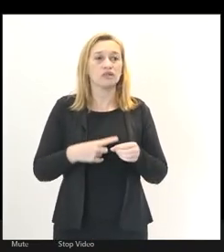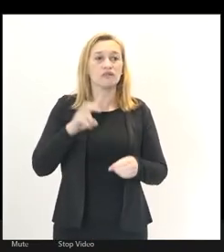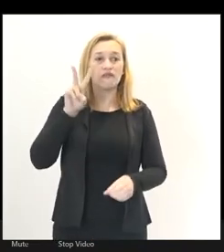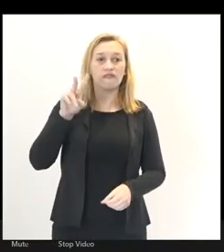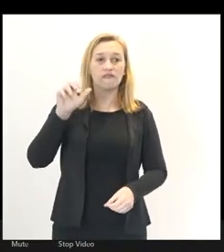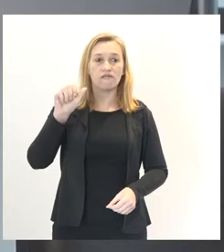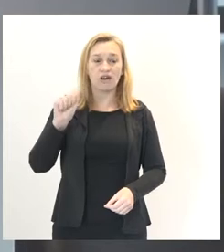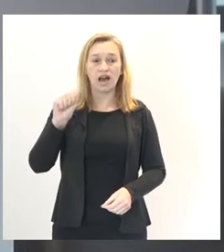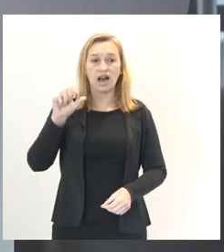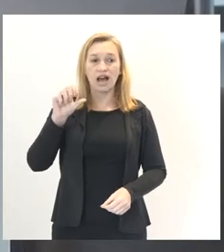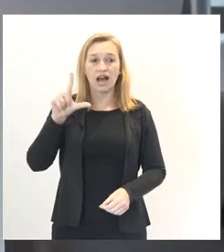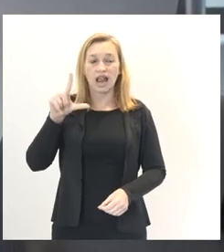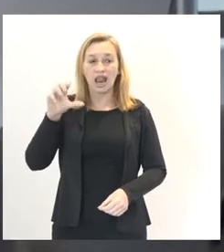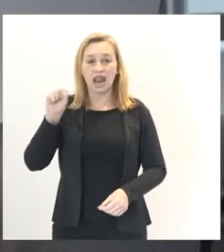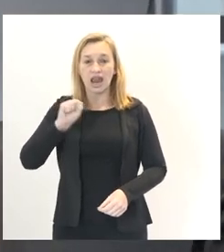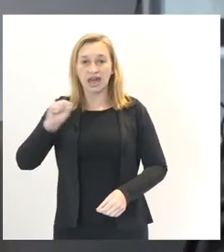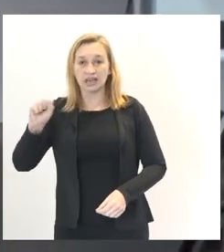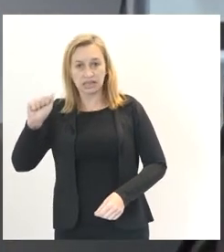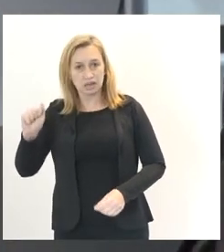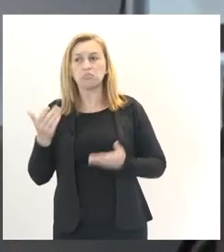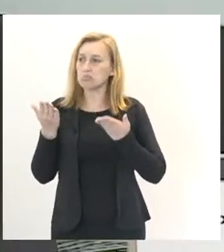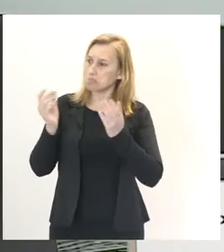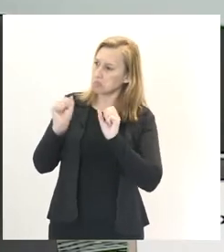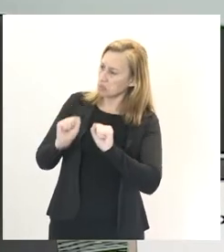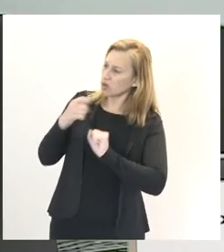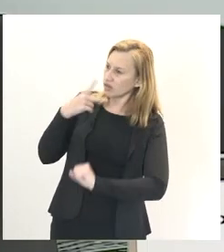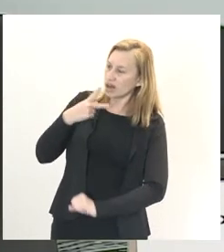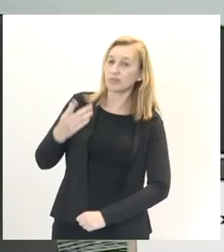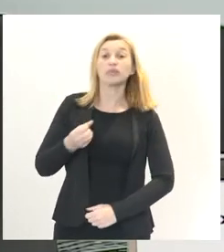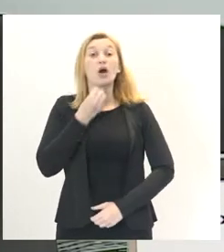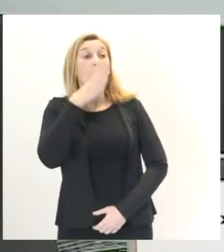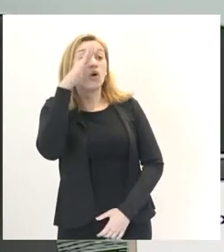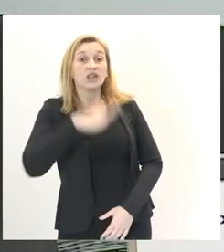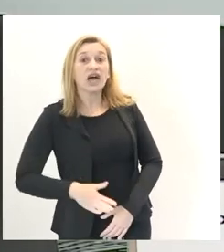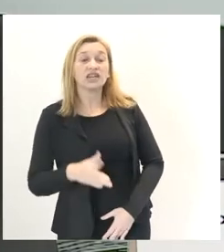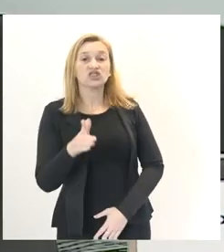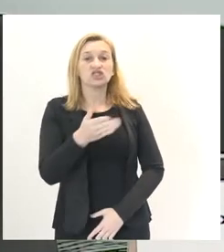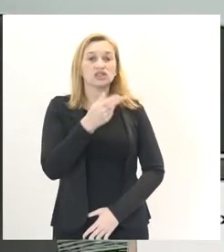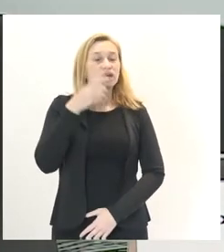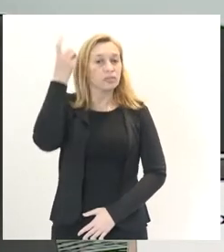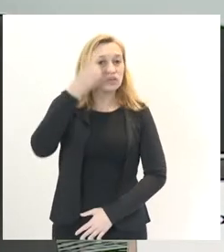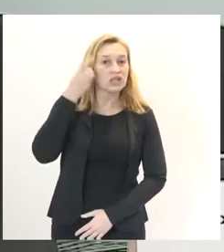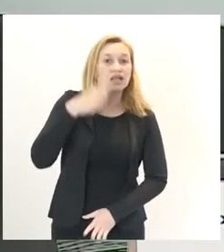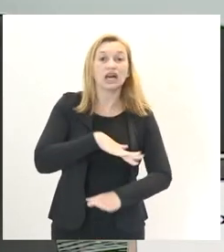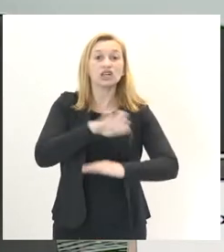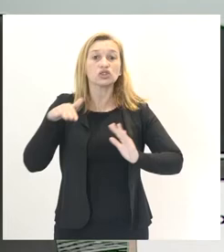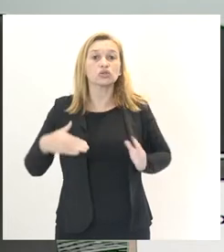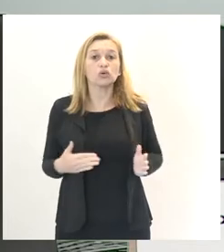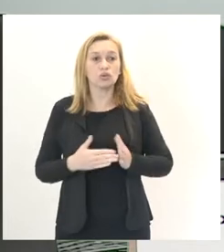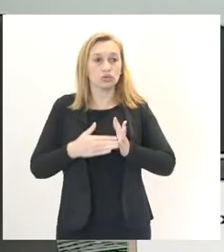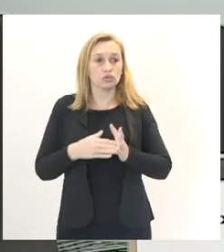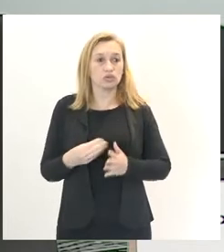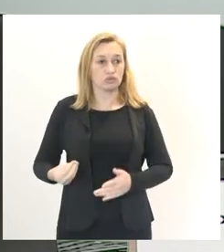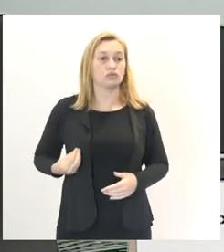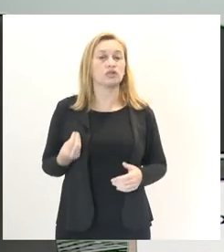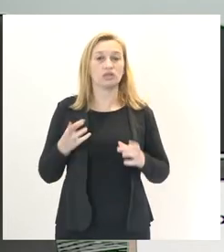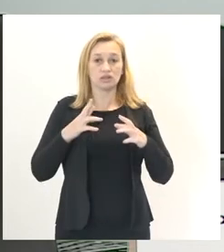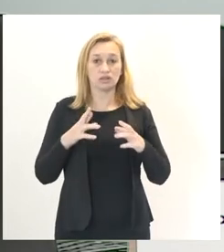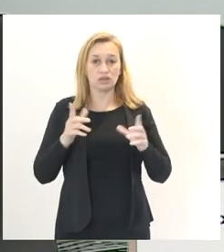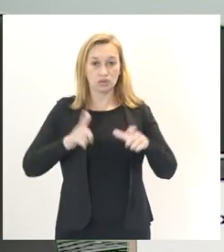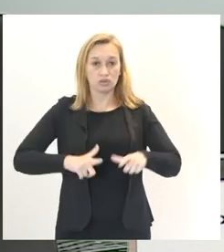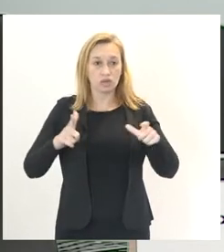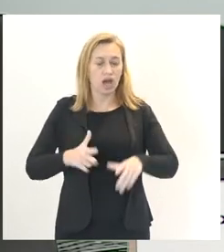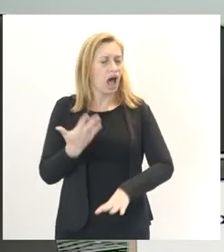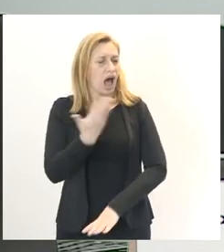Com a palavra, Luiz Felipe. Boa tarde, deputado, aos demais membros, a todos os